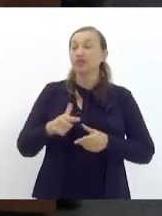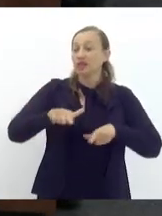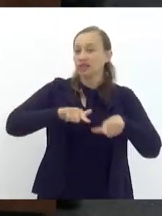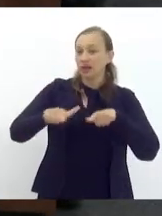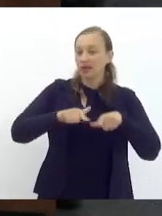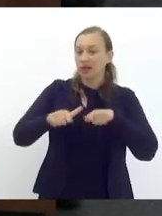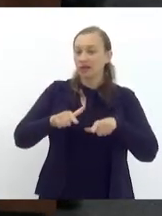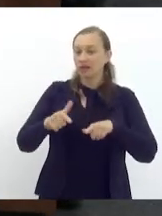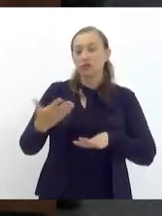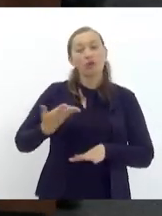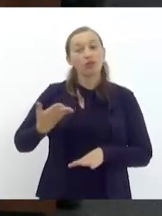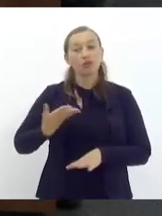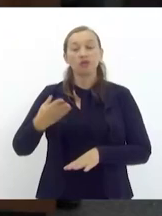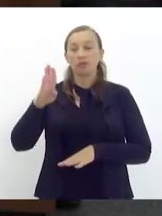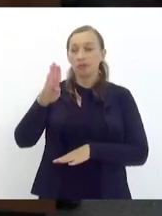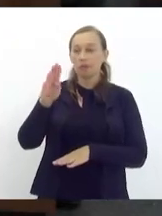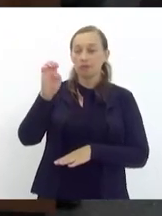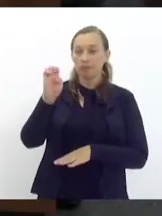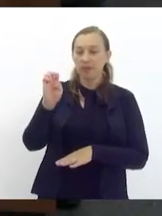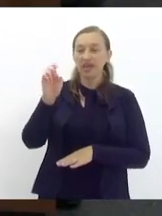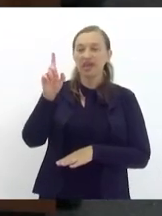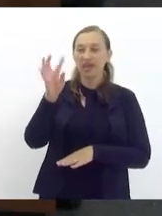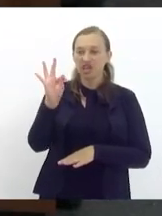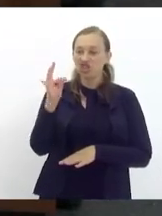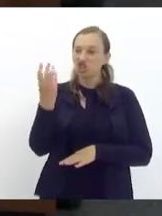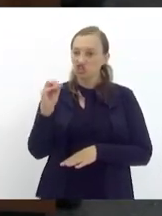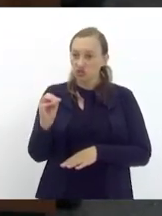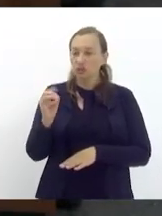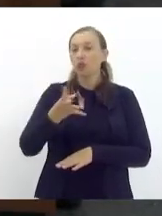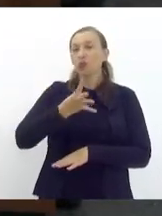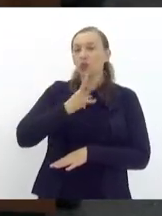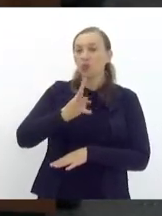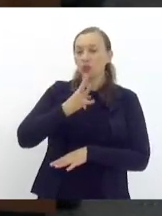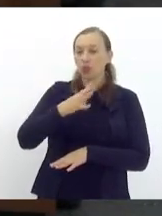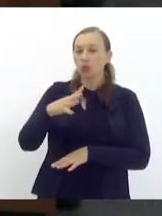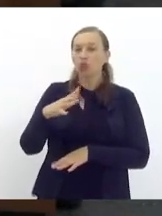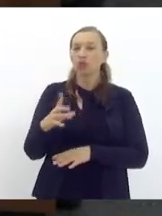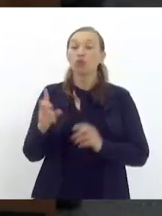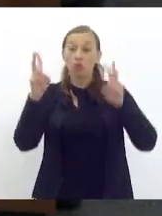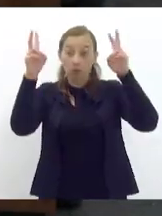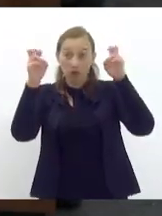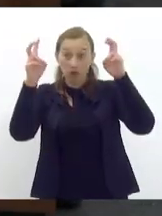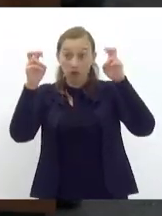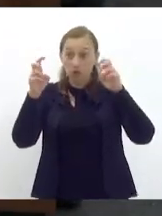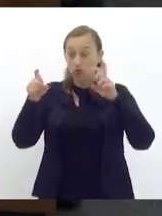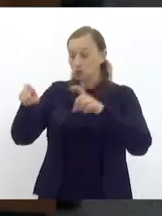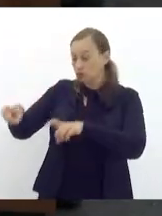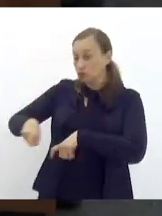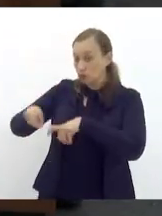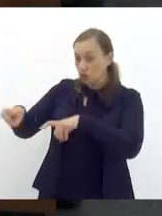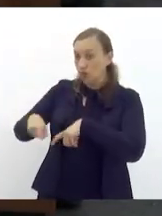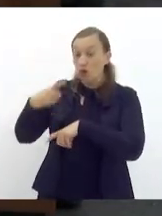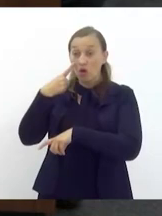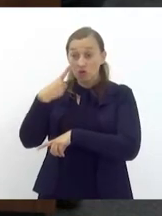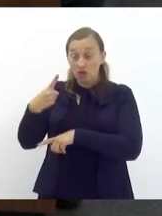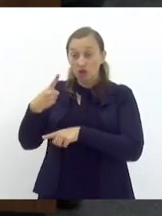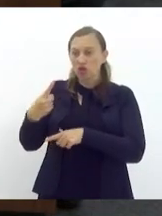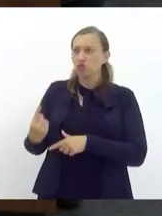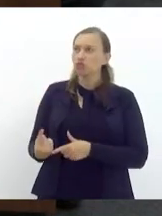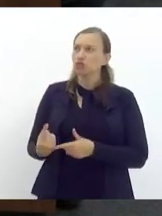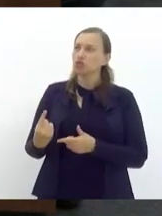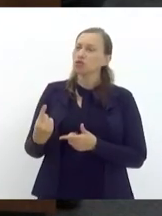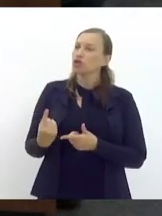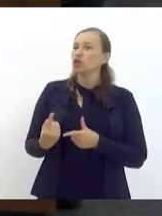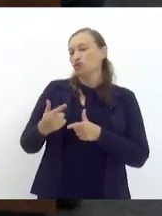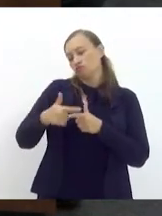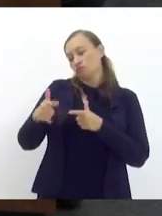Betinho e conhecendo a questão do campo eu vejo que um dos problemas do campo